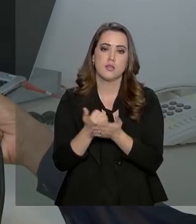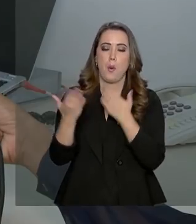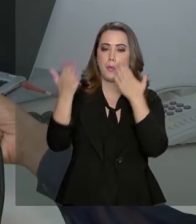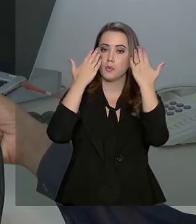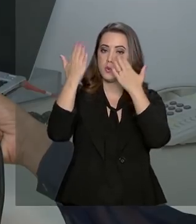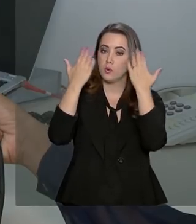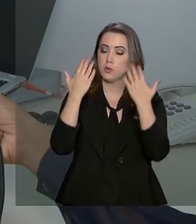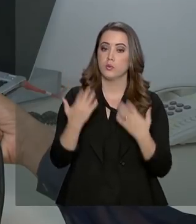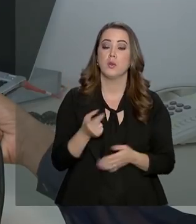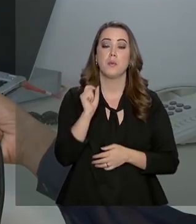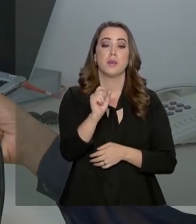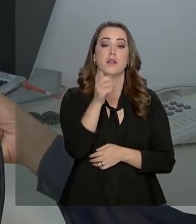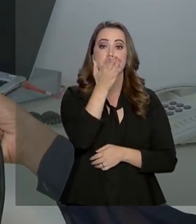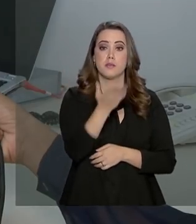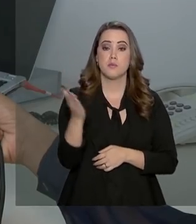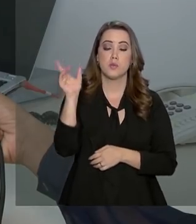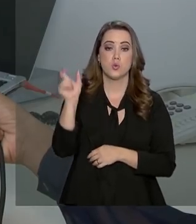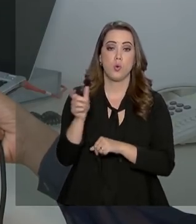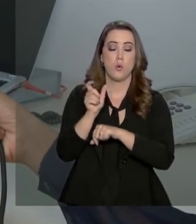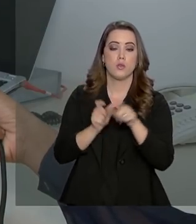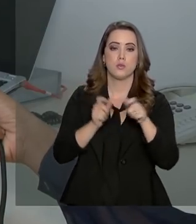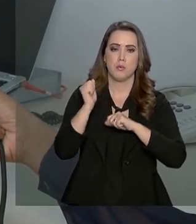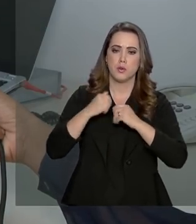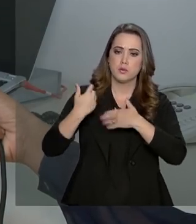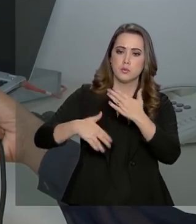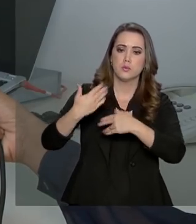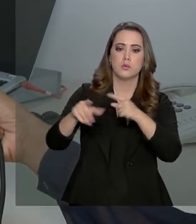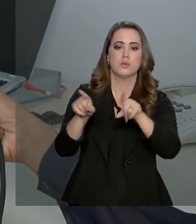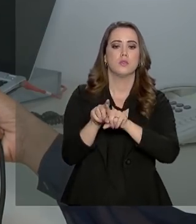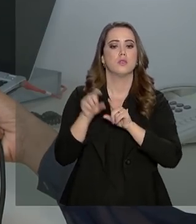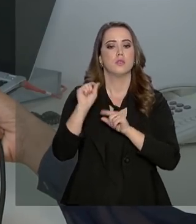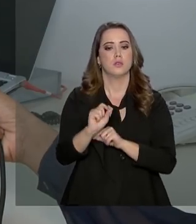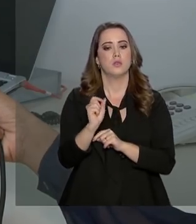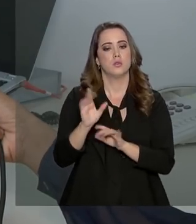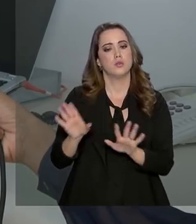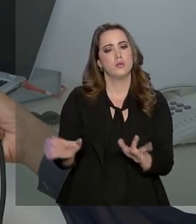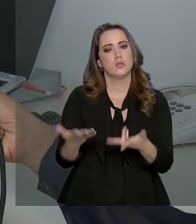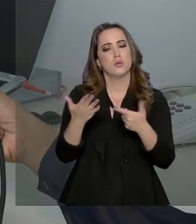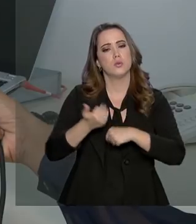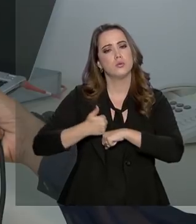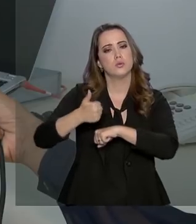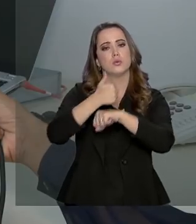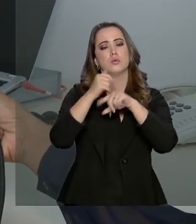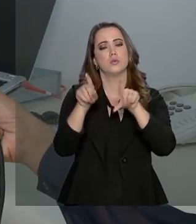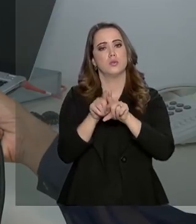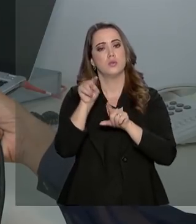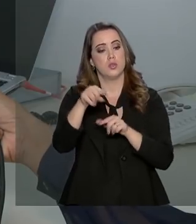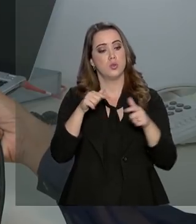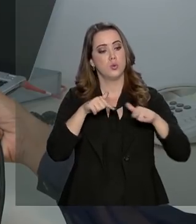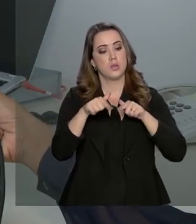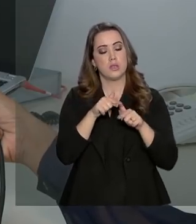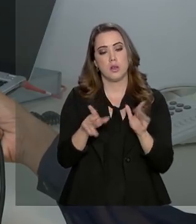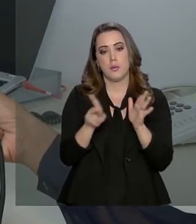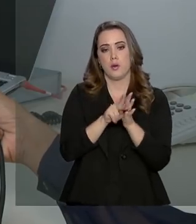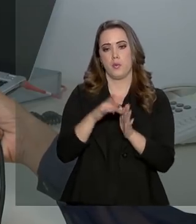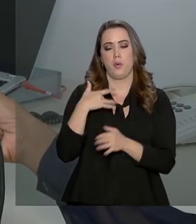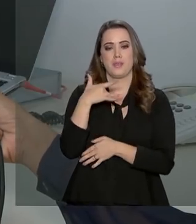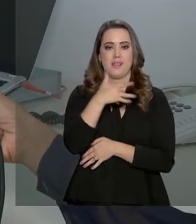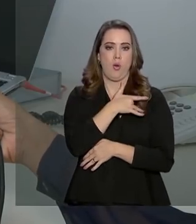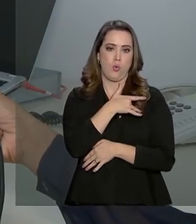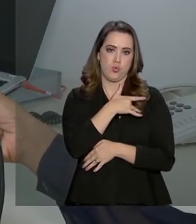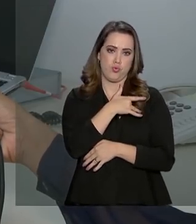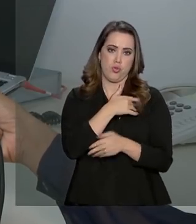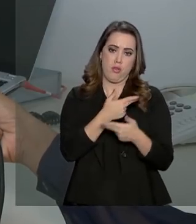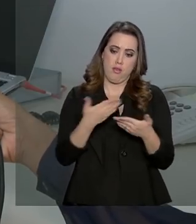psicologia, para que eles possam desenvolver competências na área de saúde, em